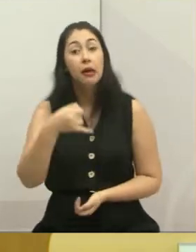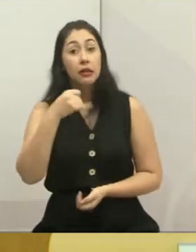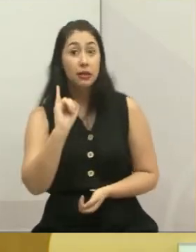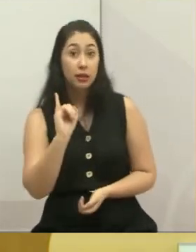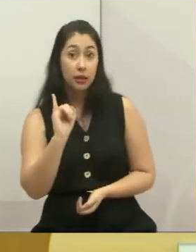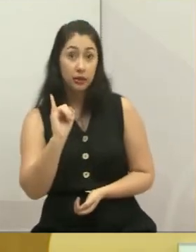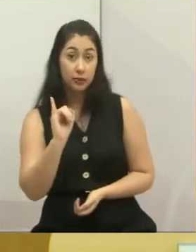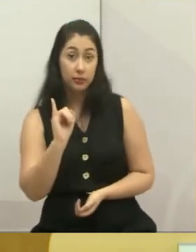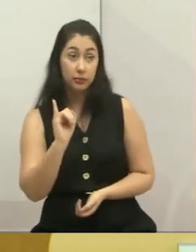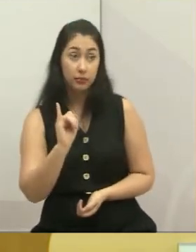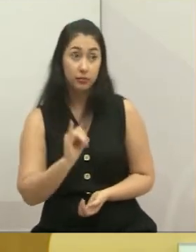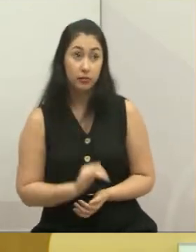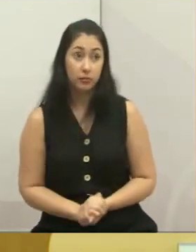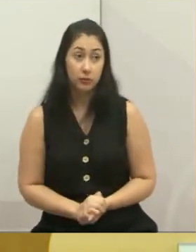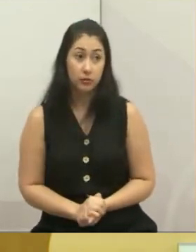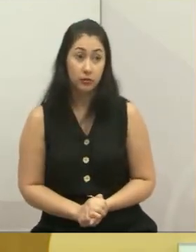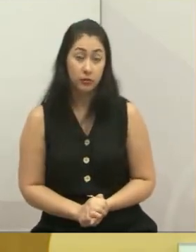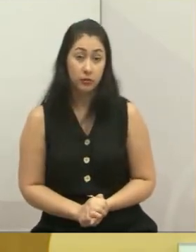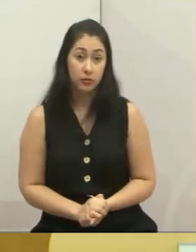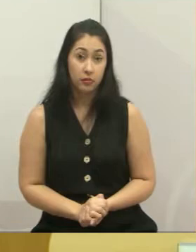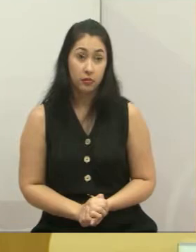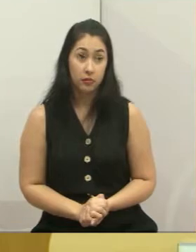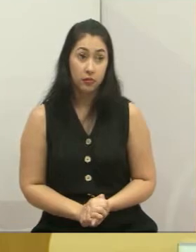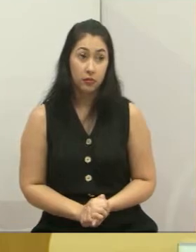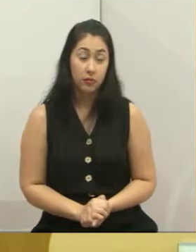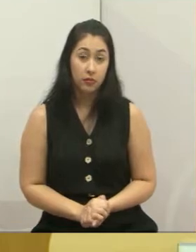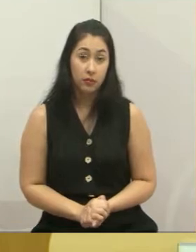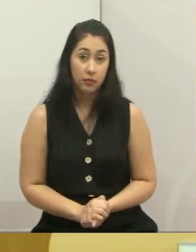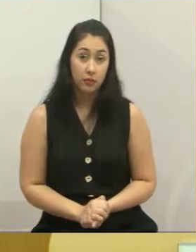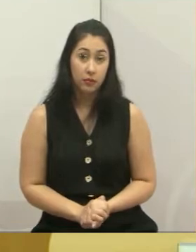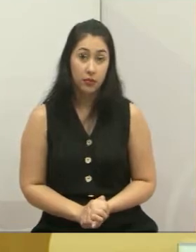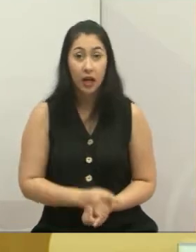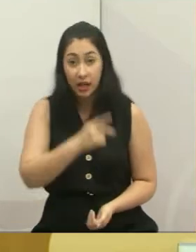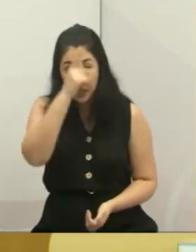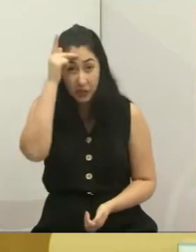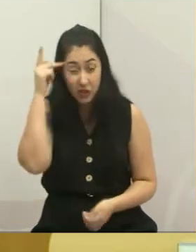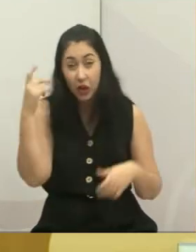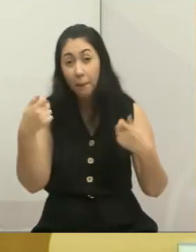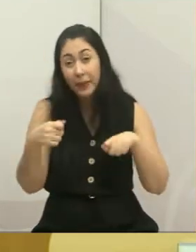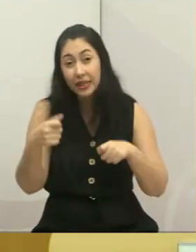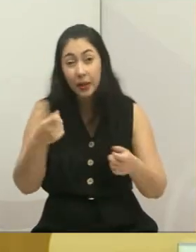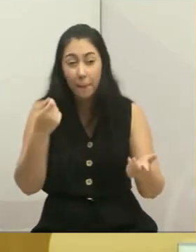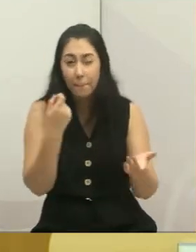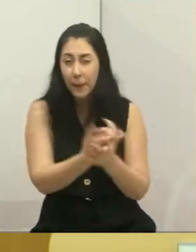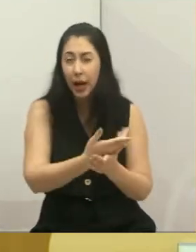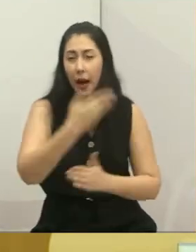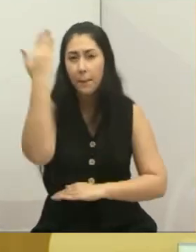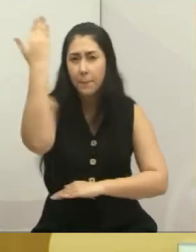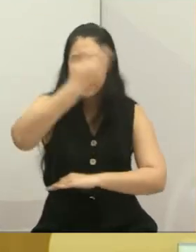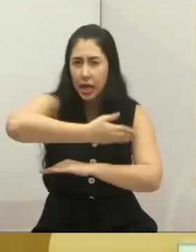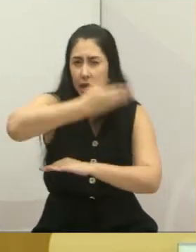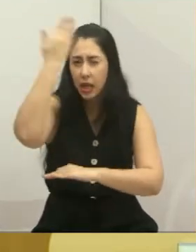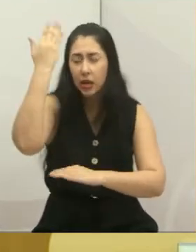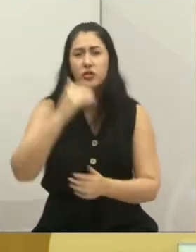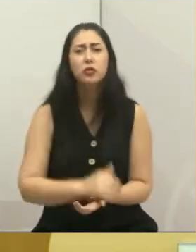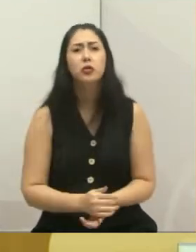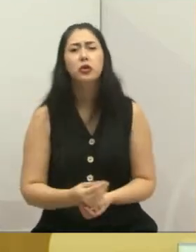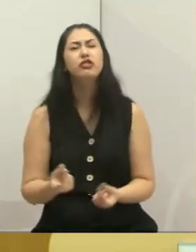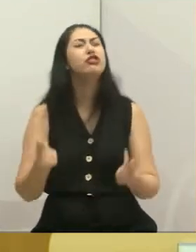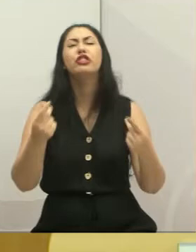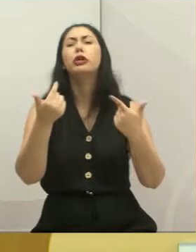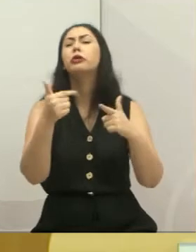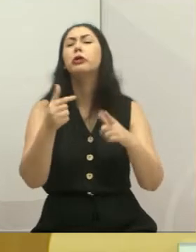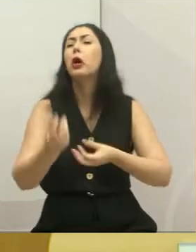as placas dos carros da cidade de Jacareí, por que vocês não têm dinheiro para fazer?